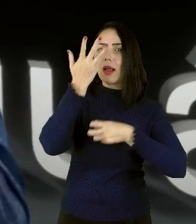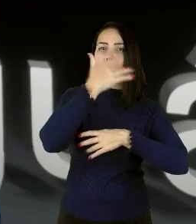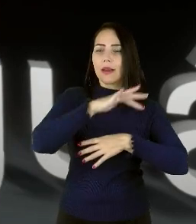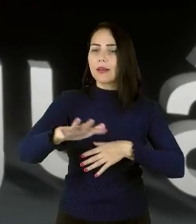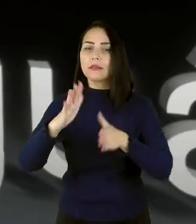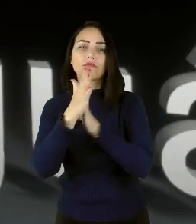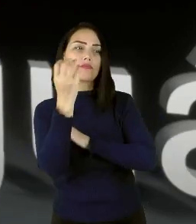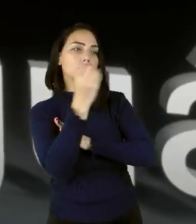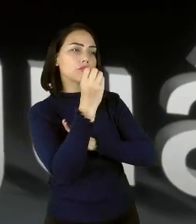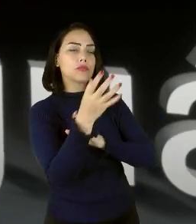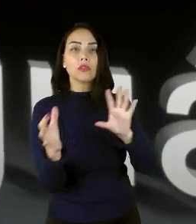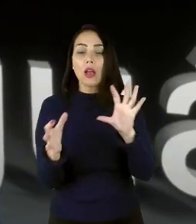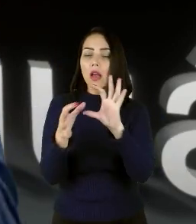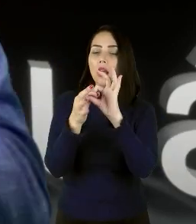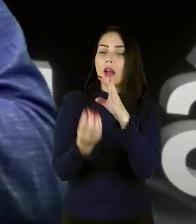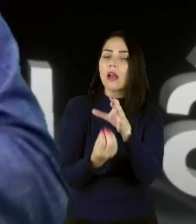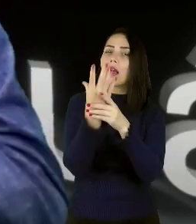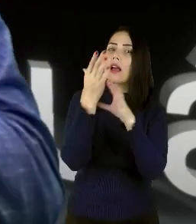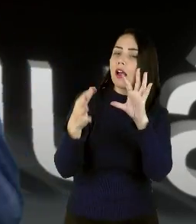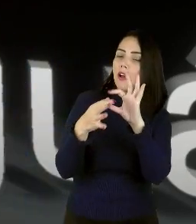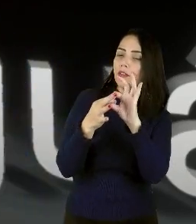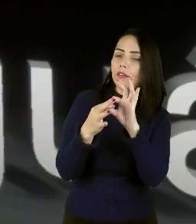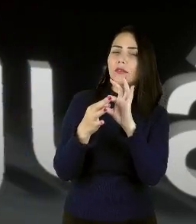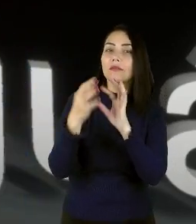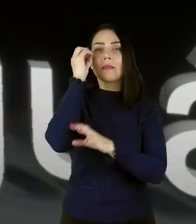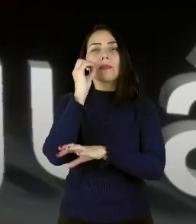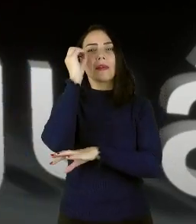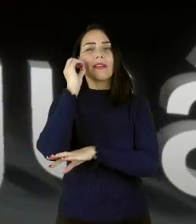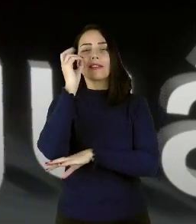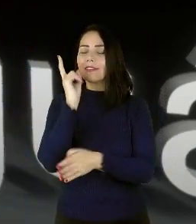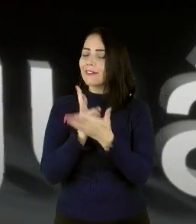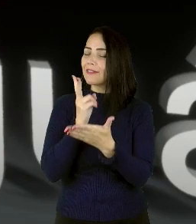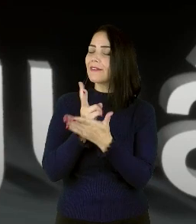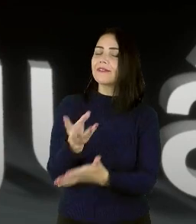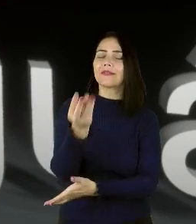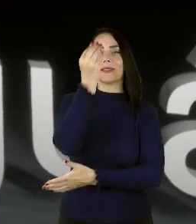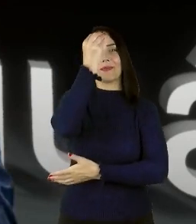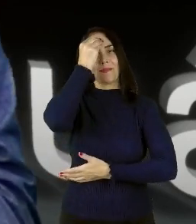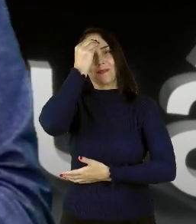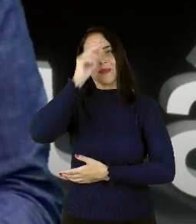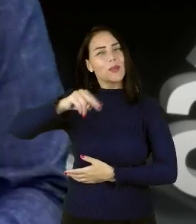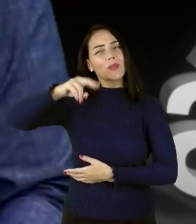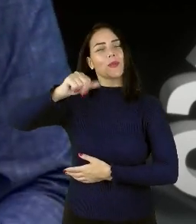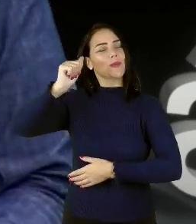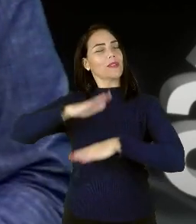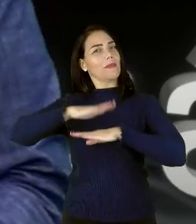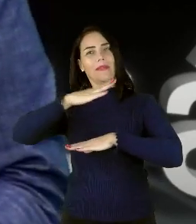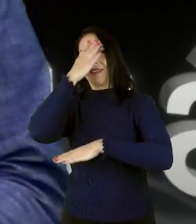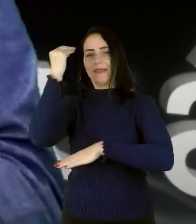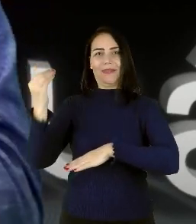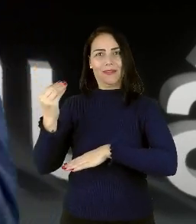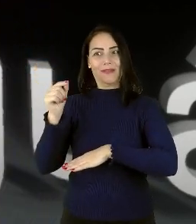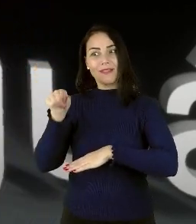tinham criado um vínculo, uma experiência que nunca mais seria esquecida, a de serem crianças diasporadas.